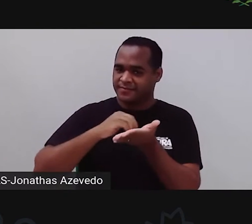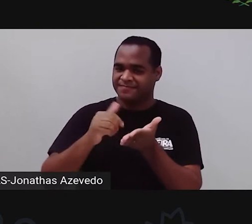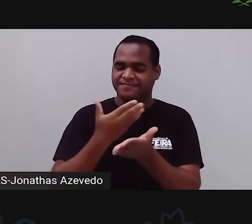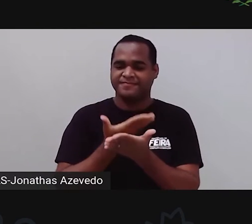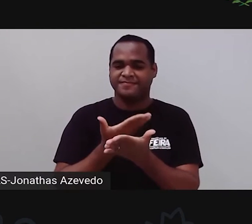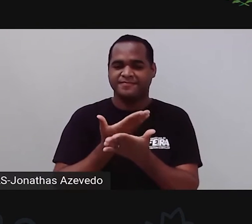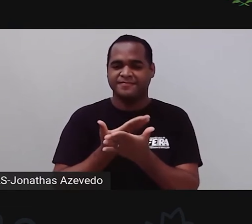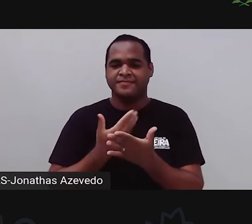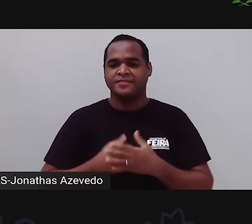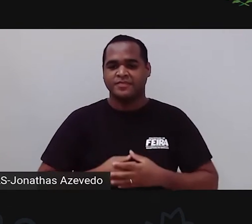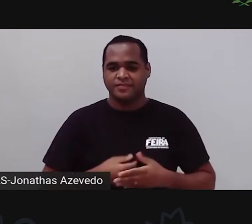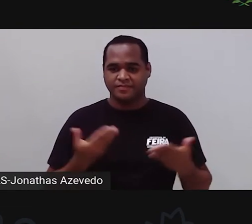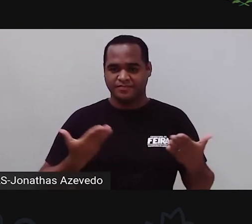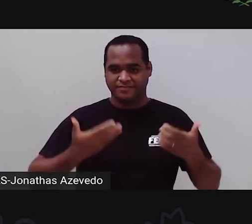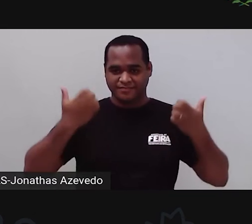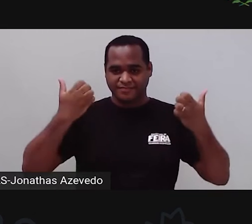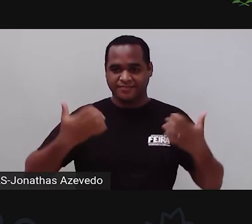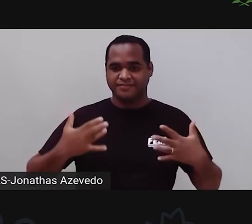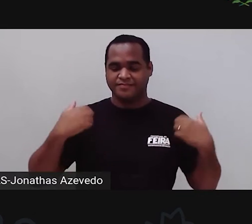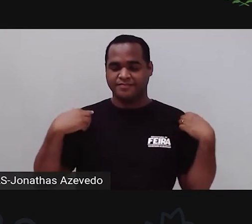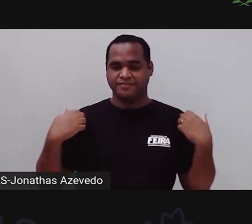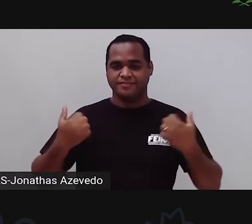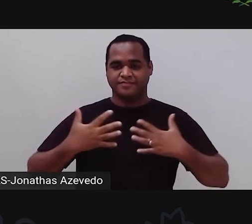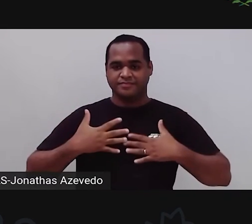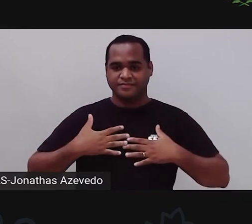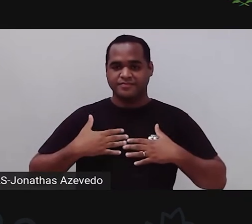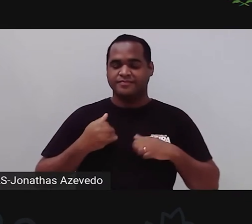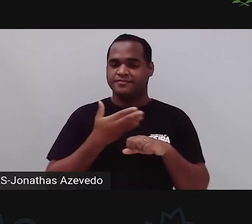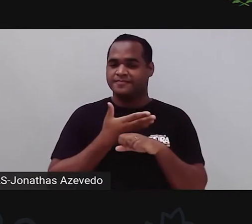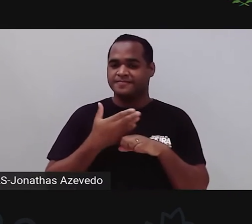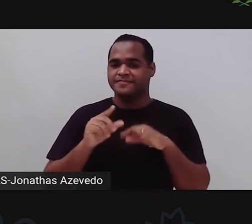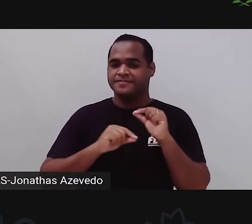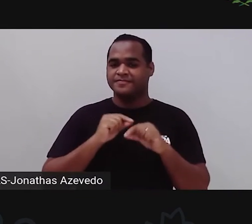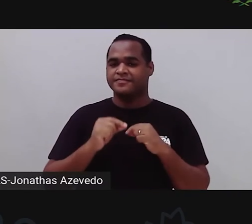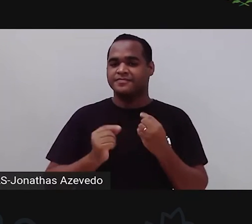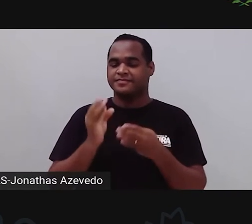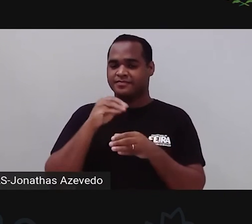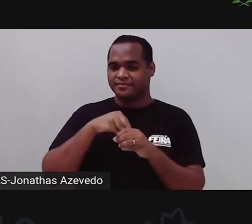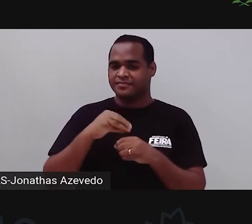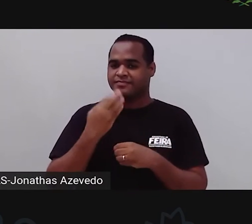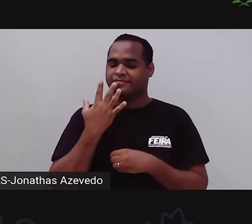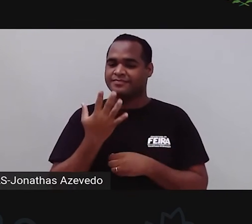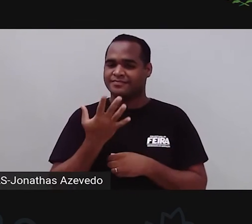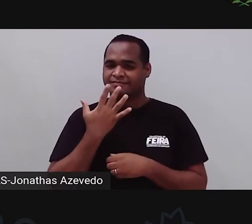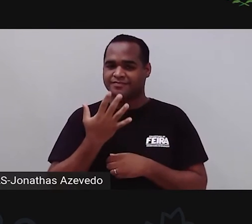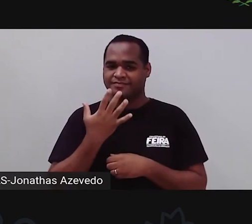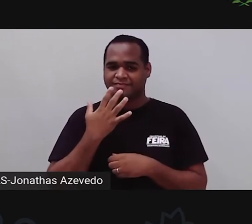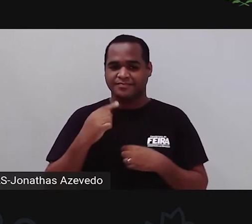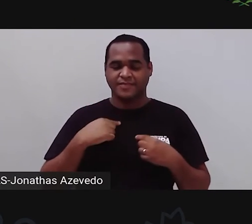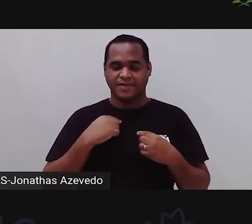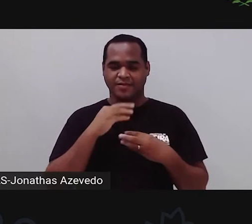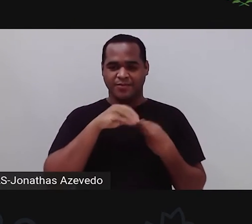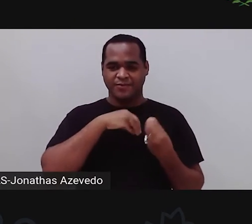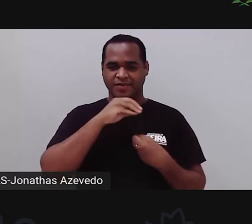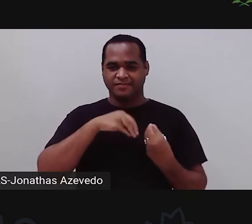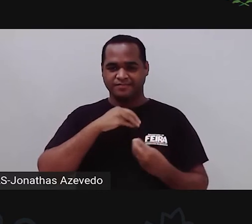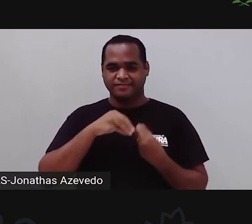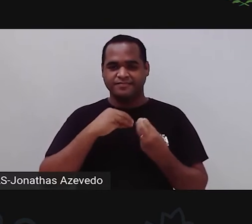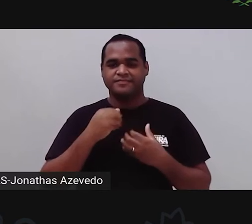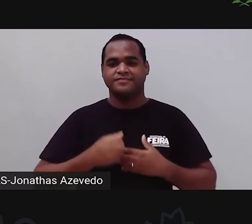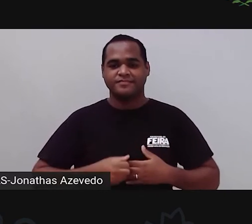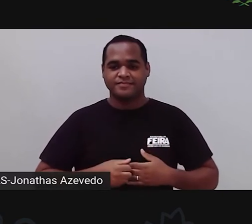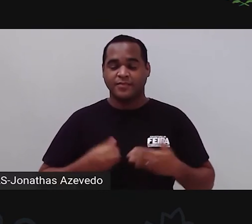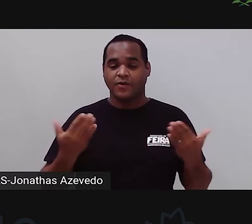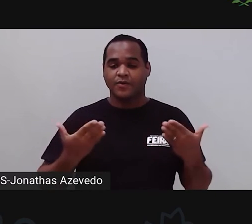Educação. Hoje eu tô vestindo um jaleco branco e por dentro tem uma blusa colorida, nesse estilo tie-dye aí. E hoje a gente